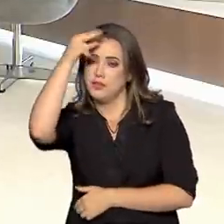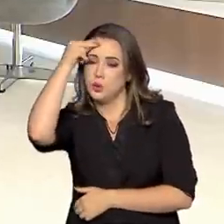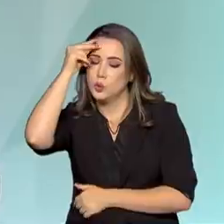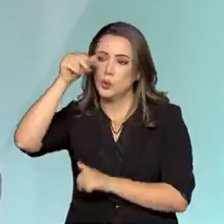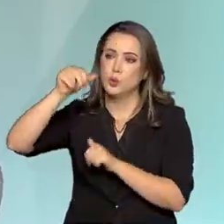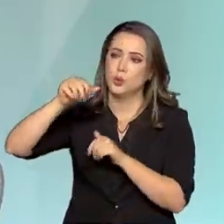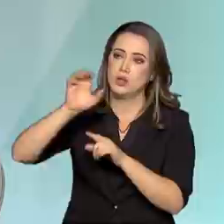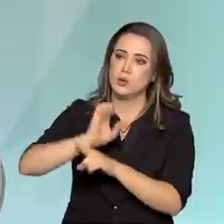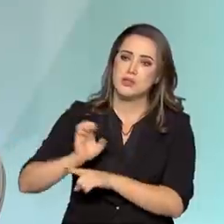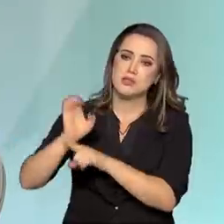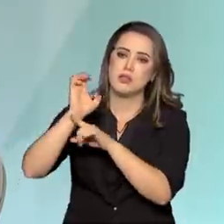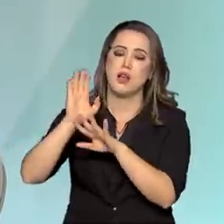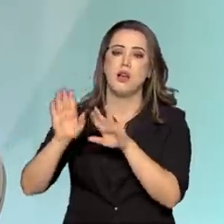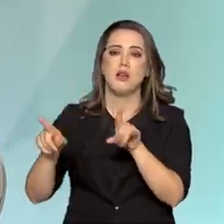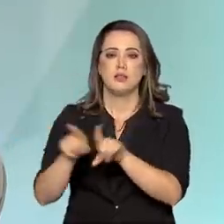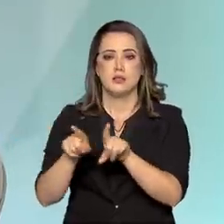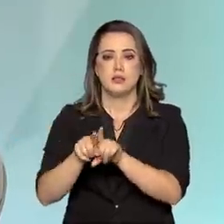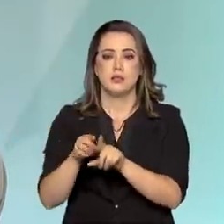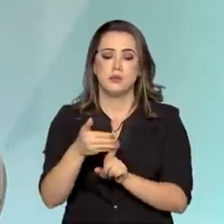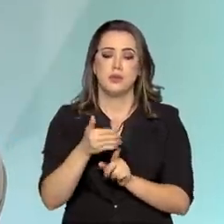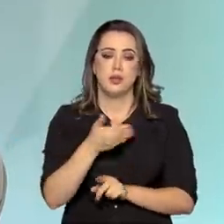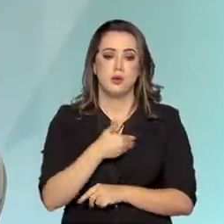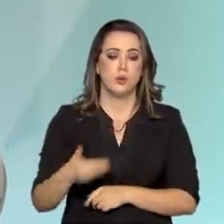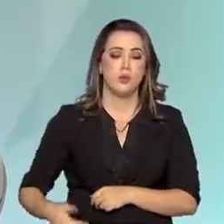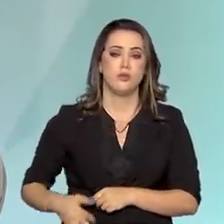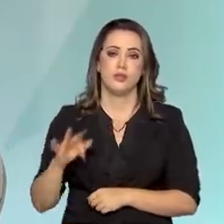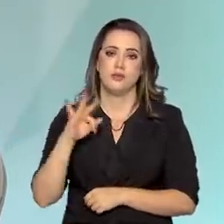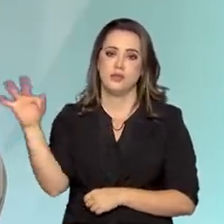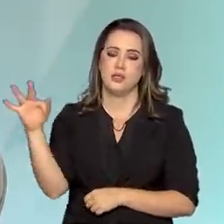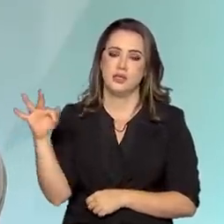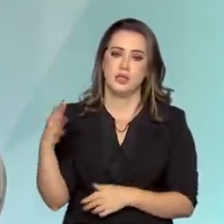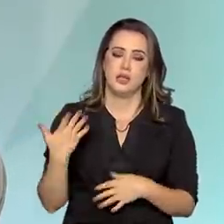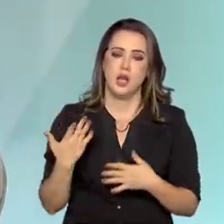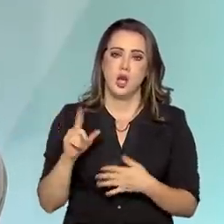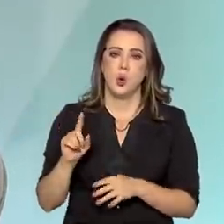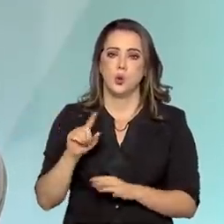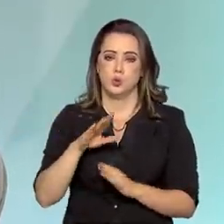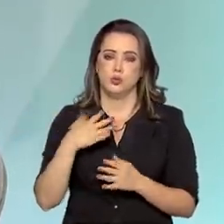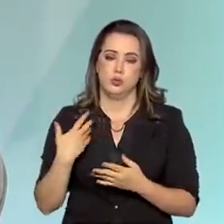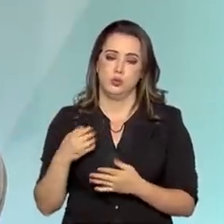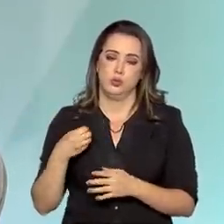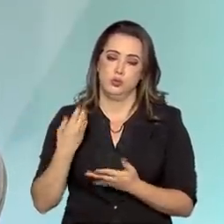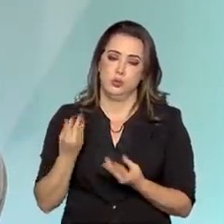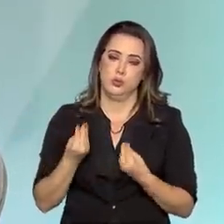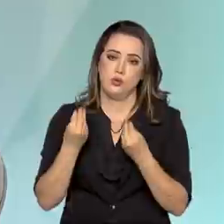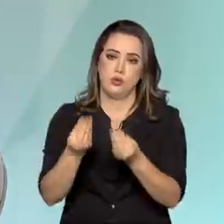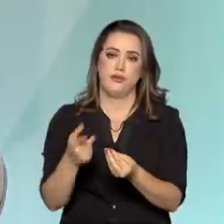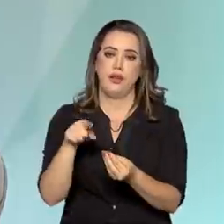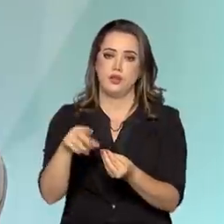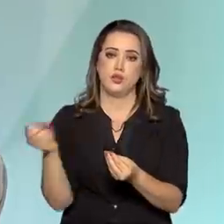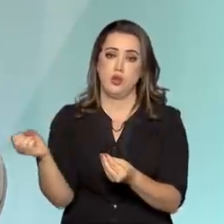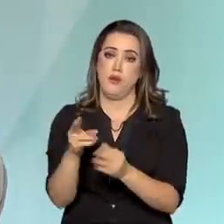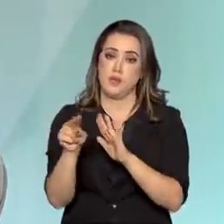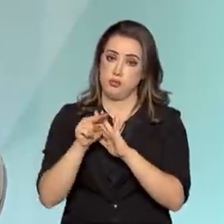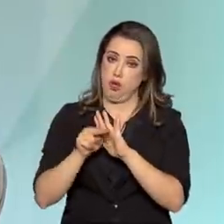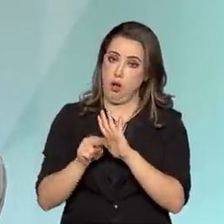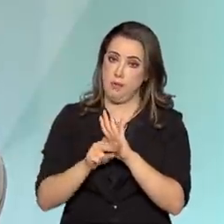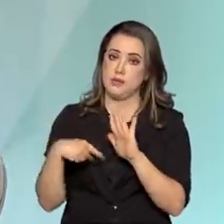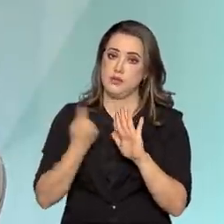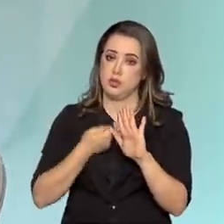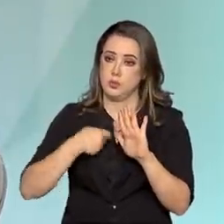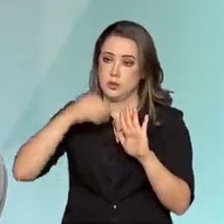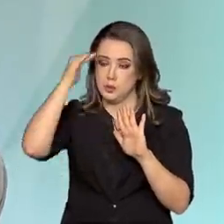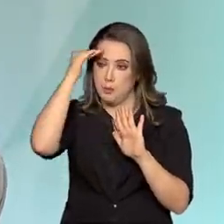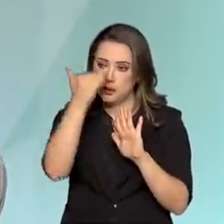estados, porventura até o governo federal, nos coloquem algumas medidas novas aí que nós temos que obedecer. Então, sem